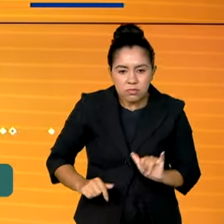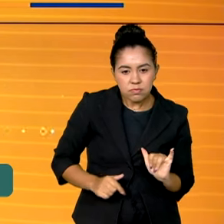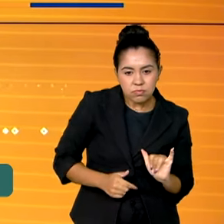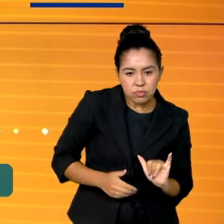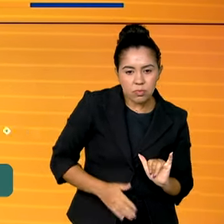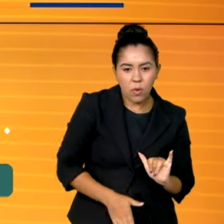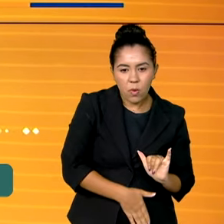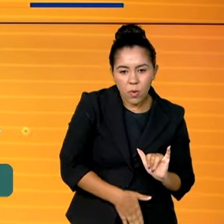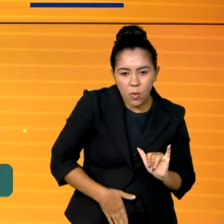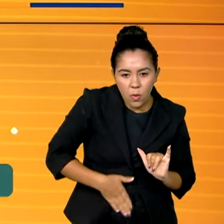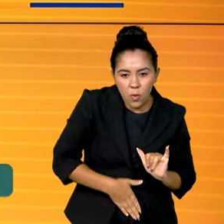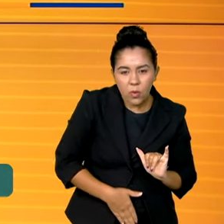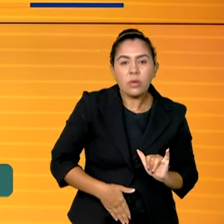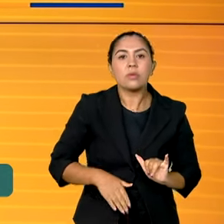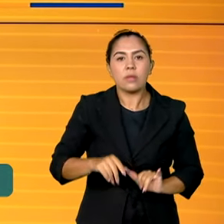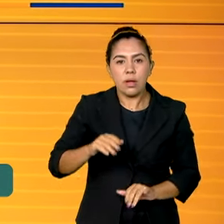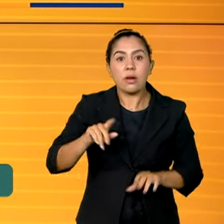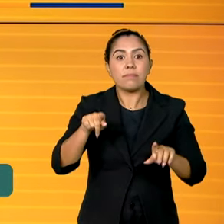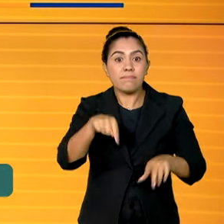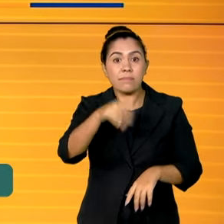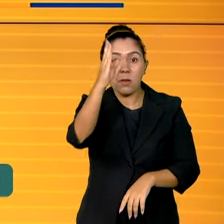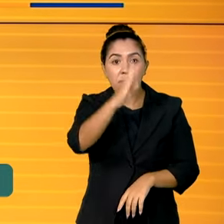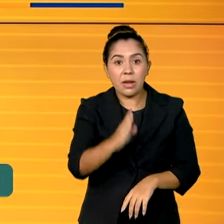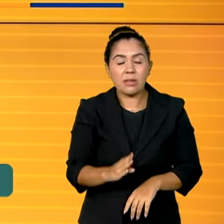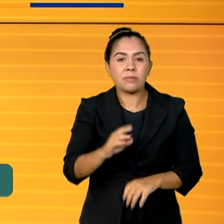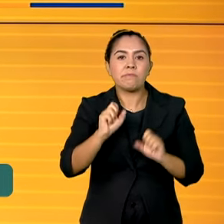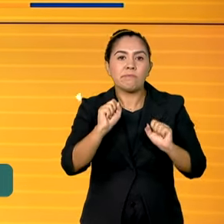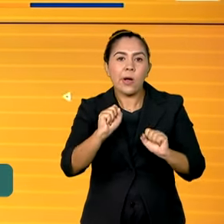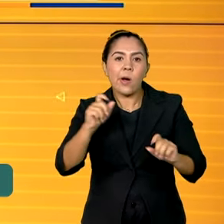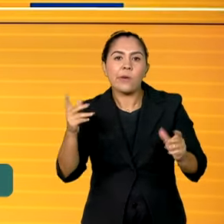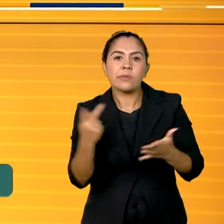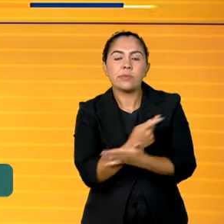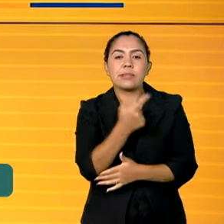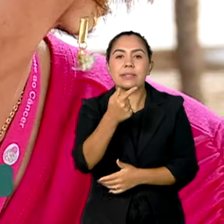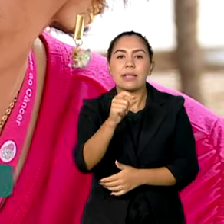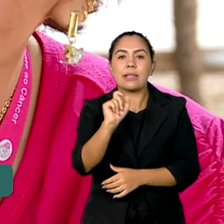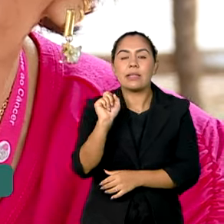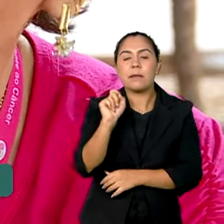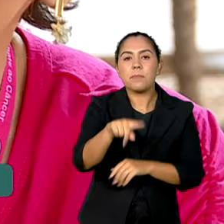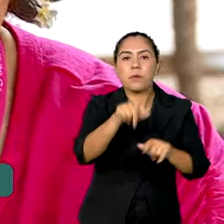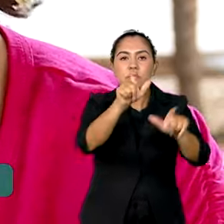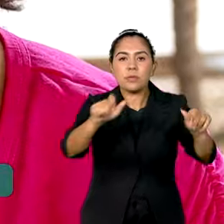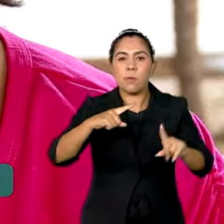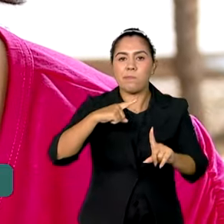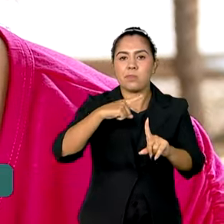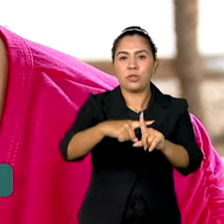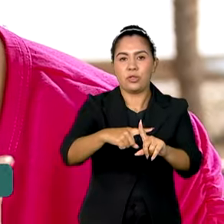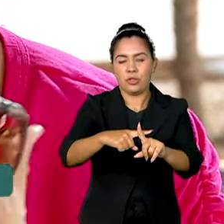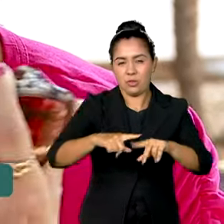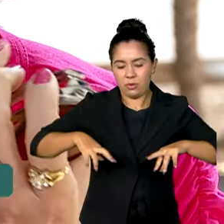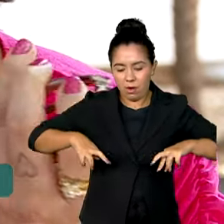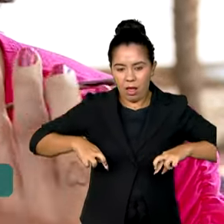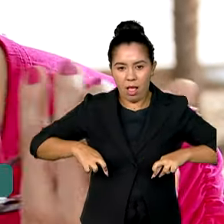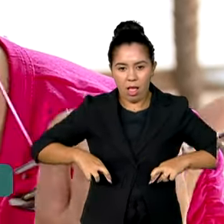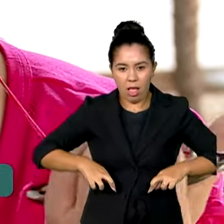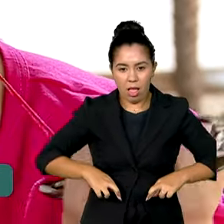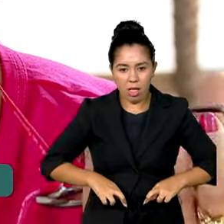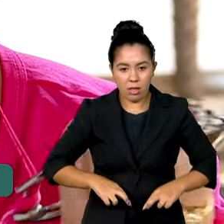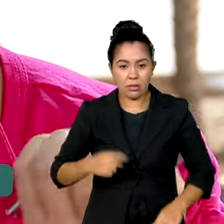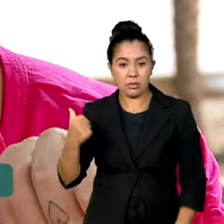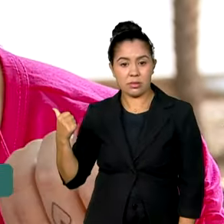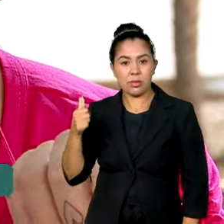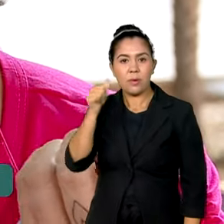deve registrar mais de 70 mil novos casos de câncer de mama. Aos 44 anos, Fátima